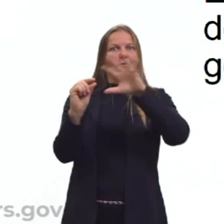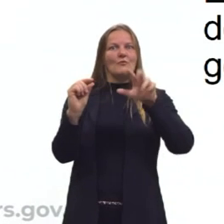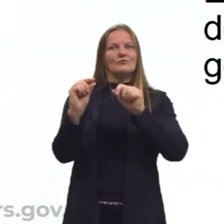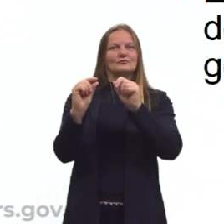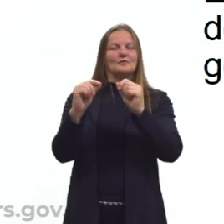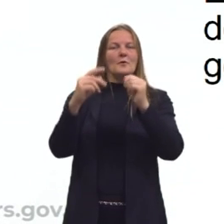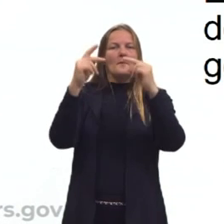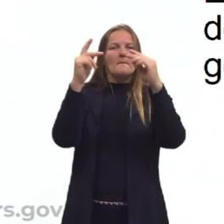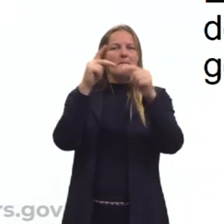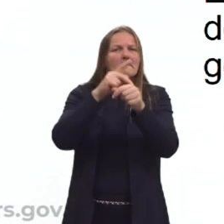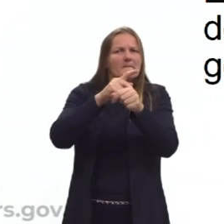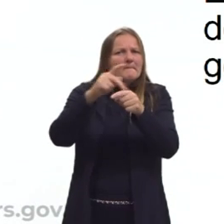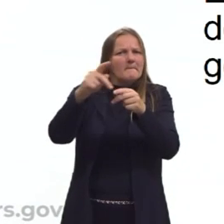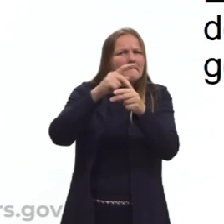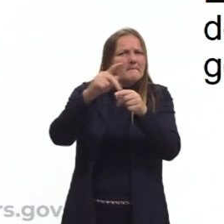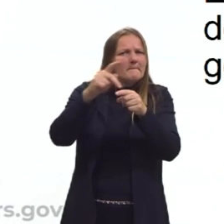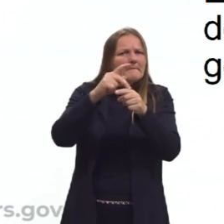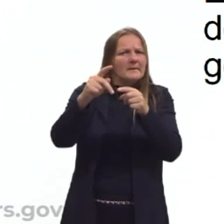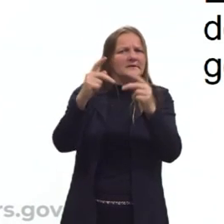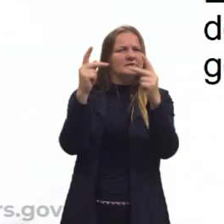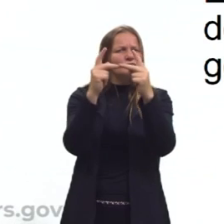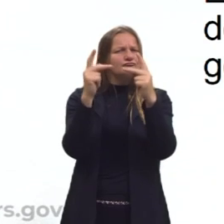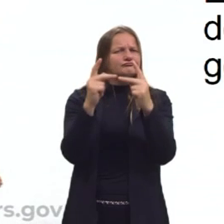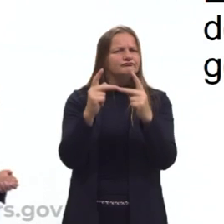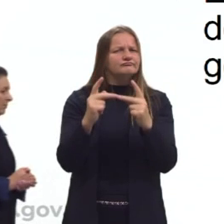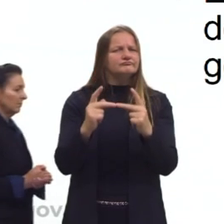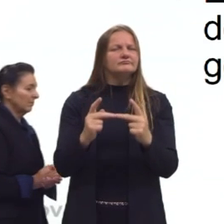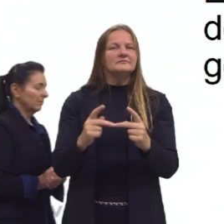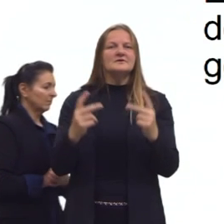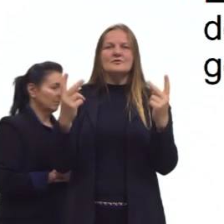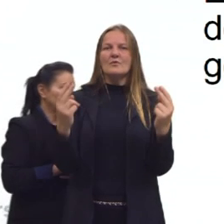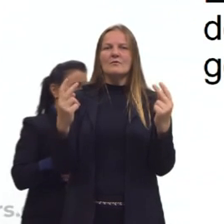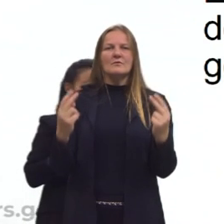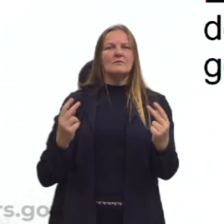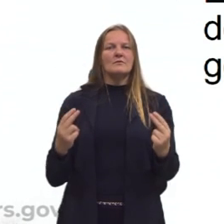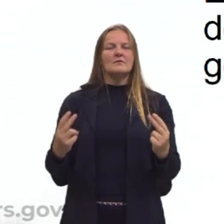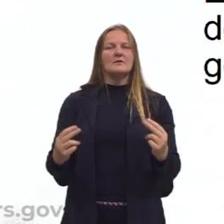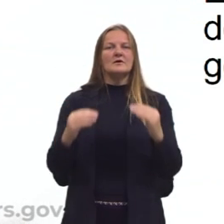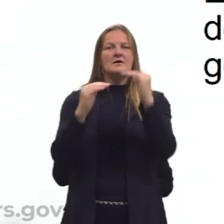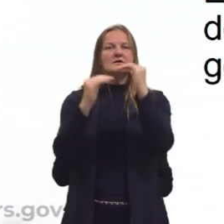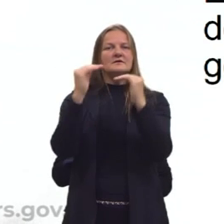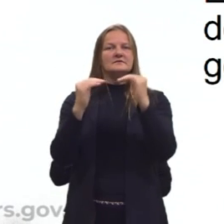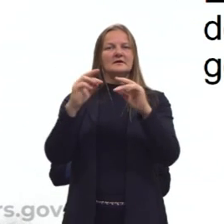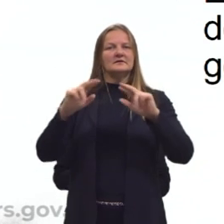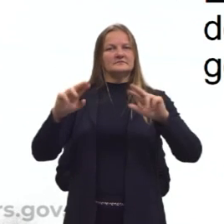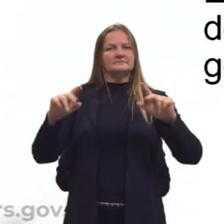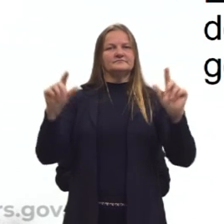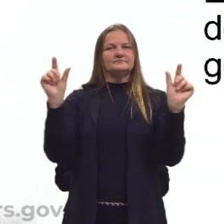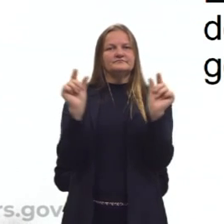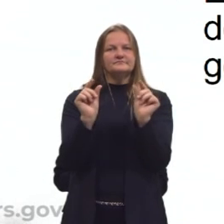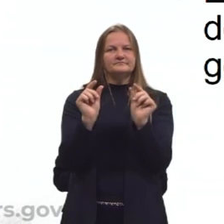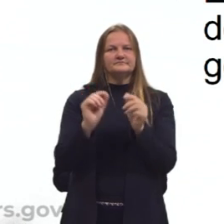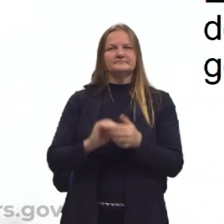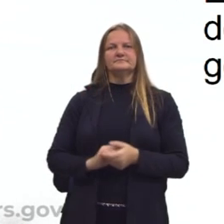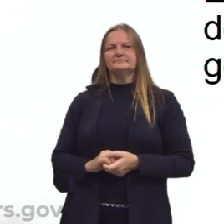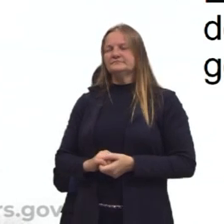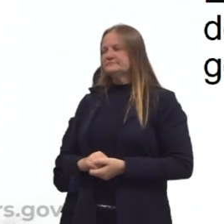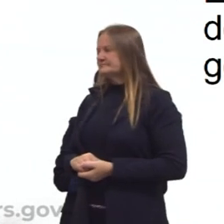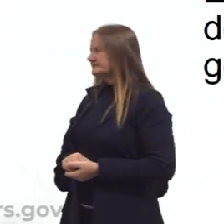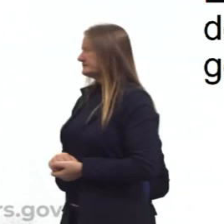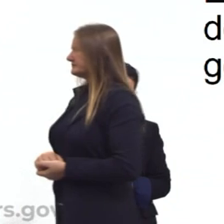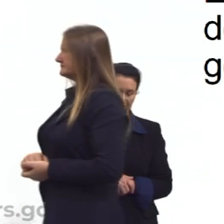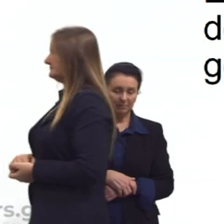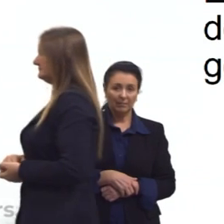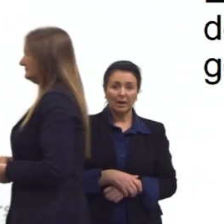os padrões da figura inteira, eles são repetidos em cada parte, só que numa escala de tamanho menor. Existe uma área da